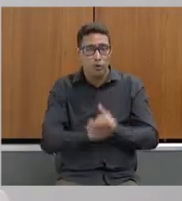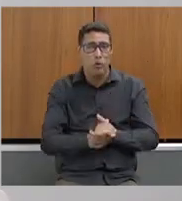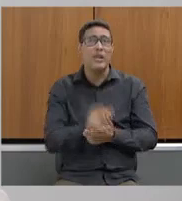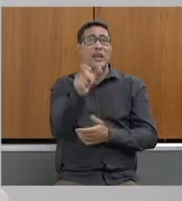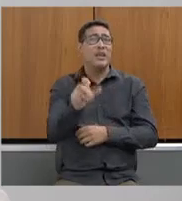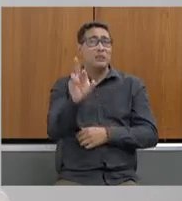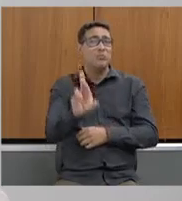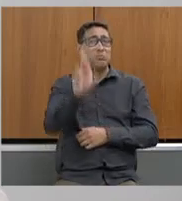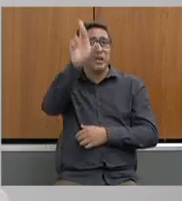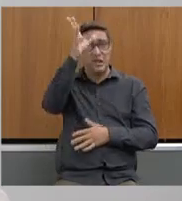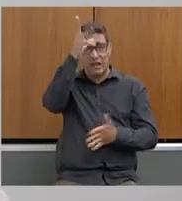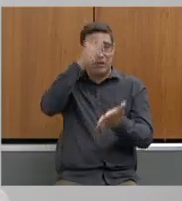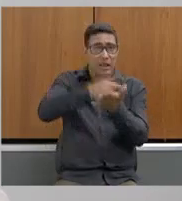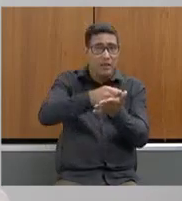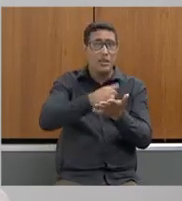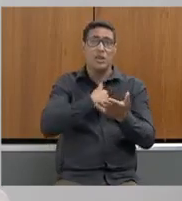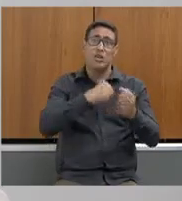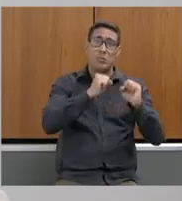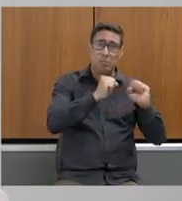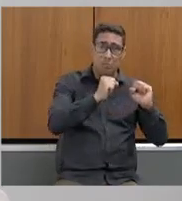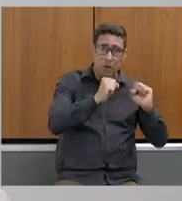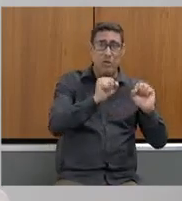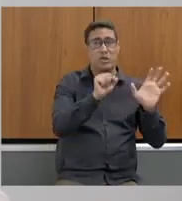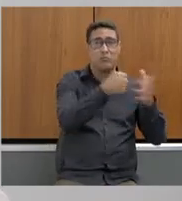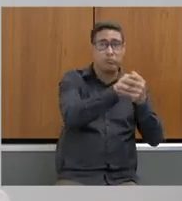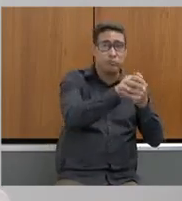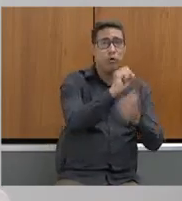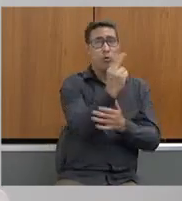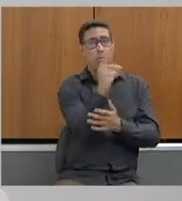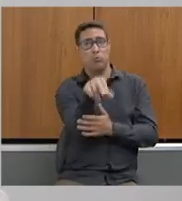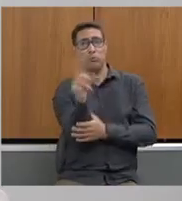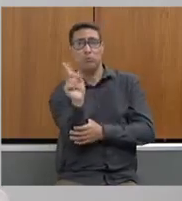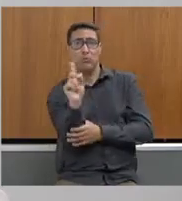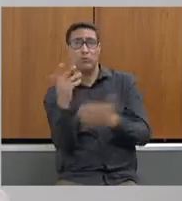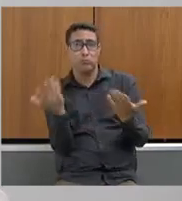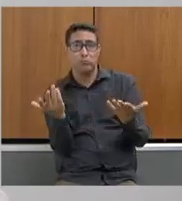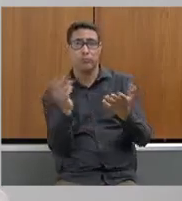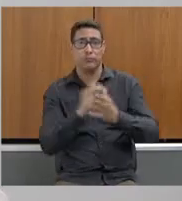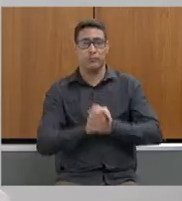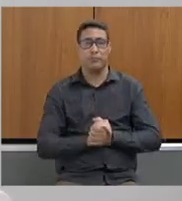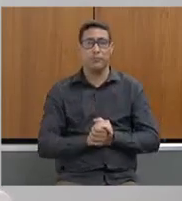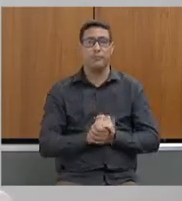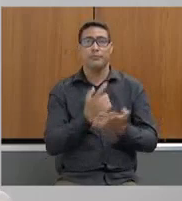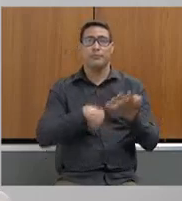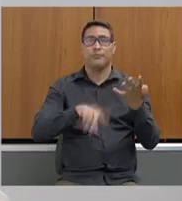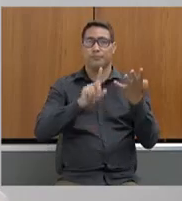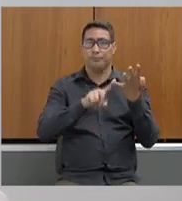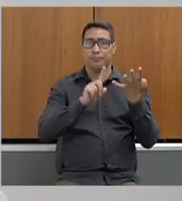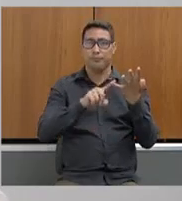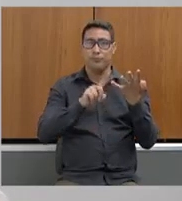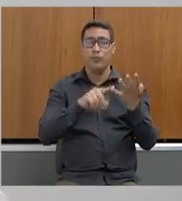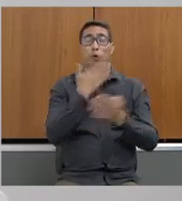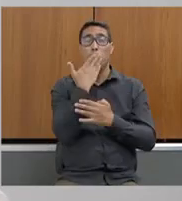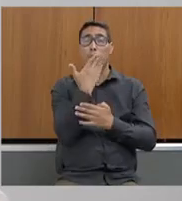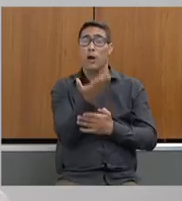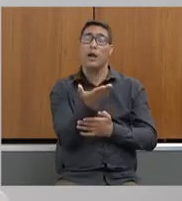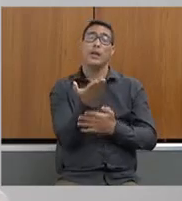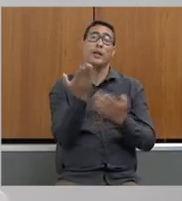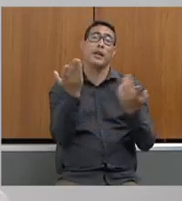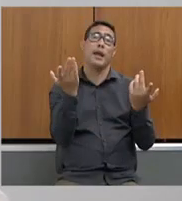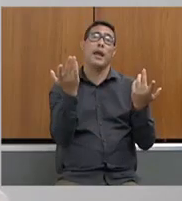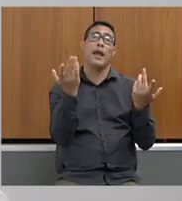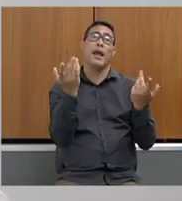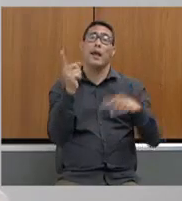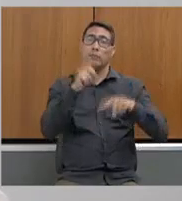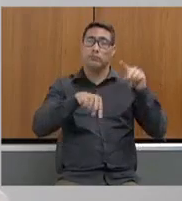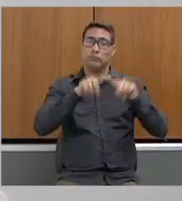procedimentos do que é e do que não é sigiloso? Quarta questão. Quais são as providências a CEMAD